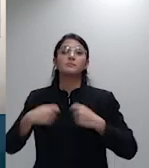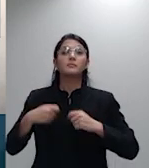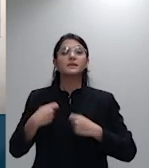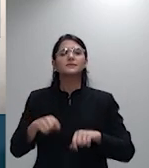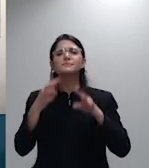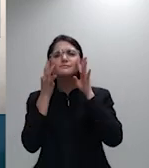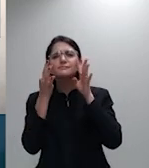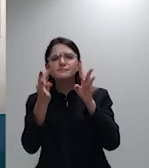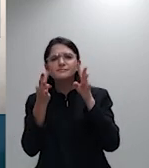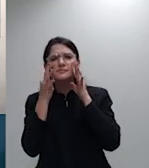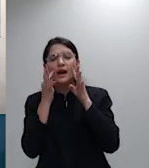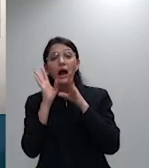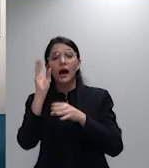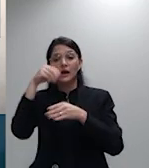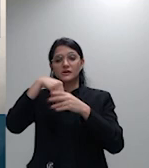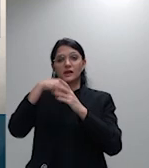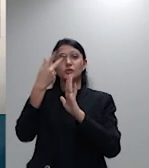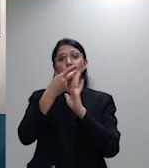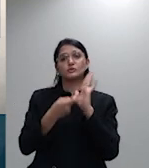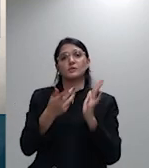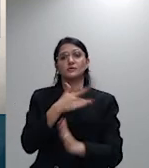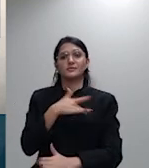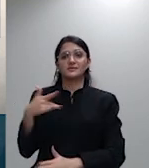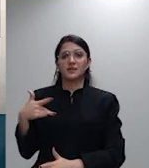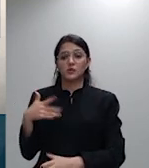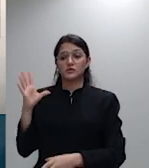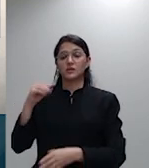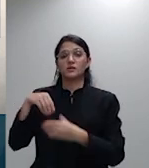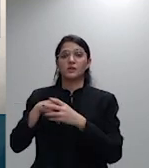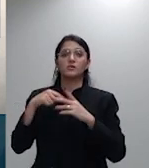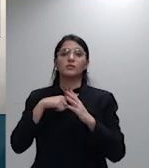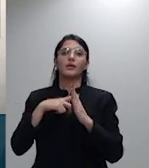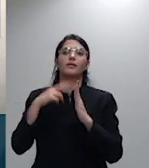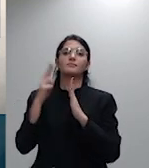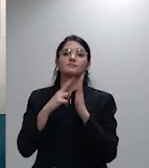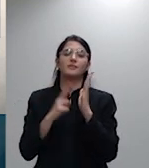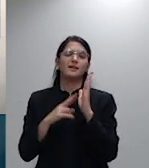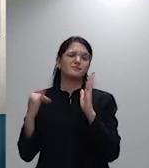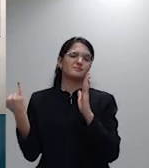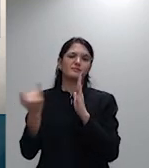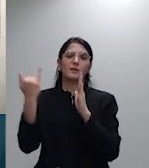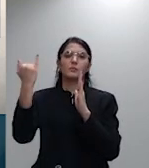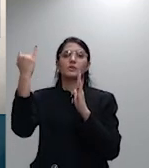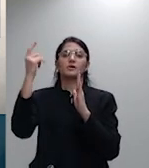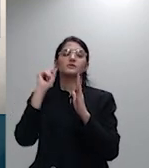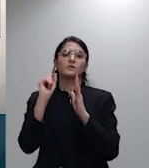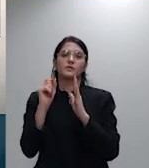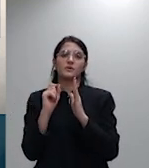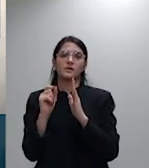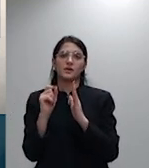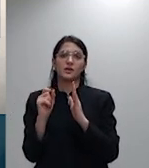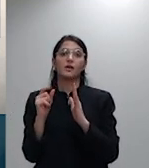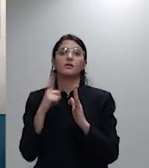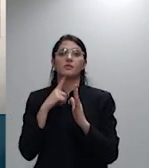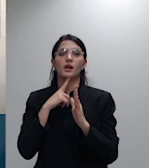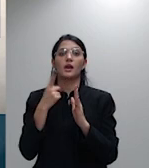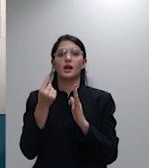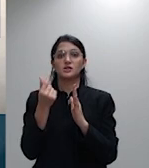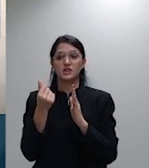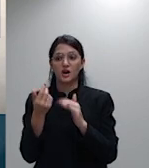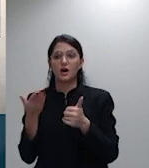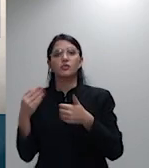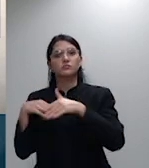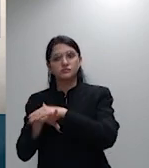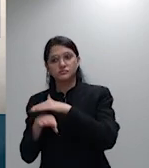planos de saúde existe um requisito fundamental que é o mutualismo a constituição de um fundo que leva em consideração também